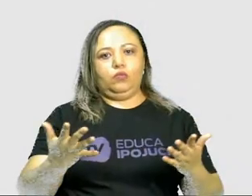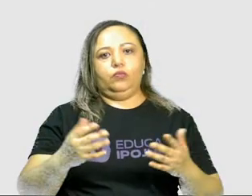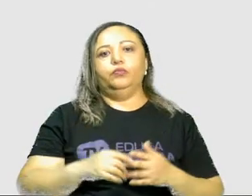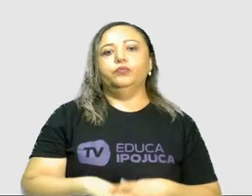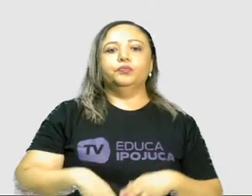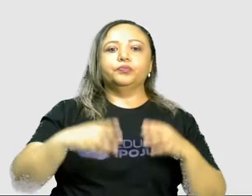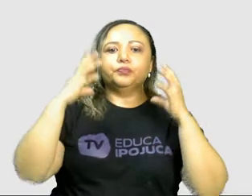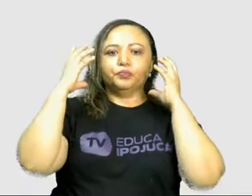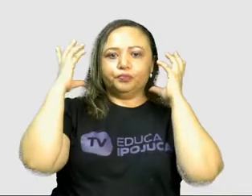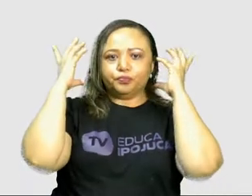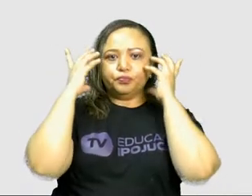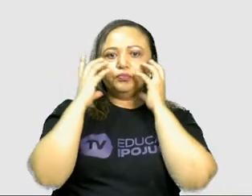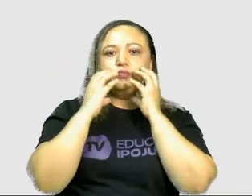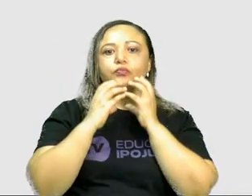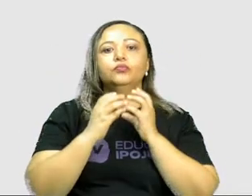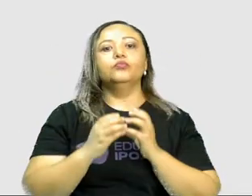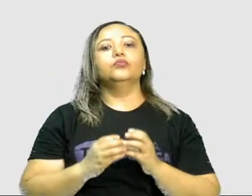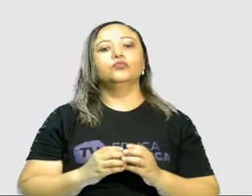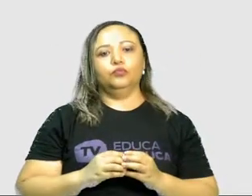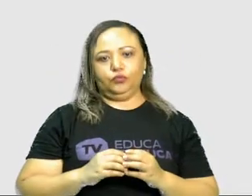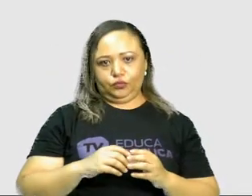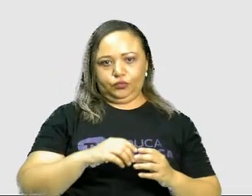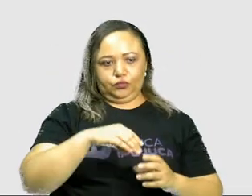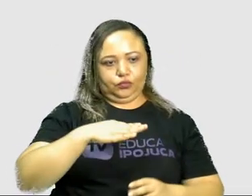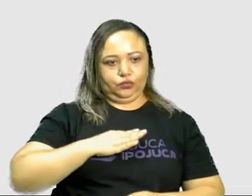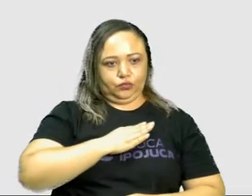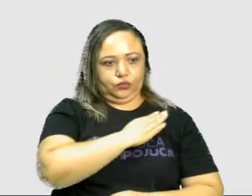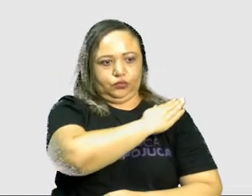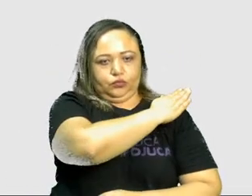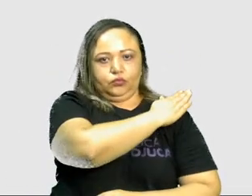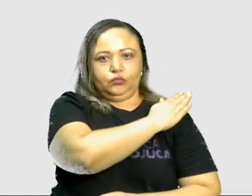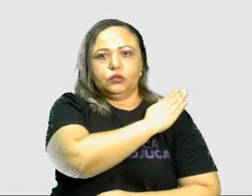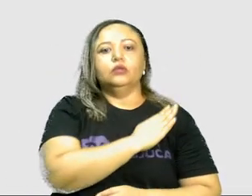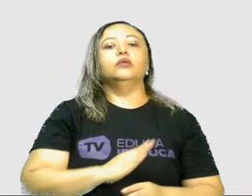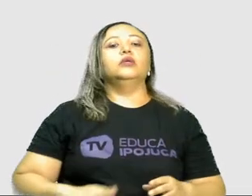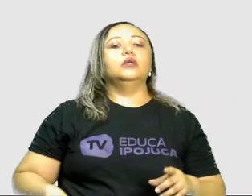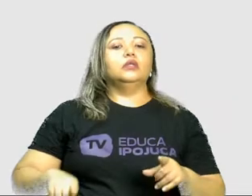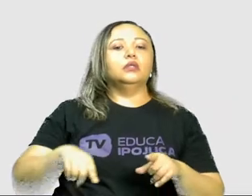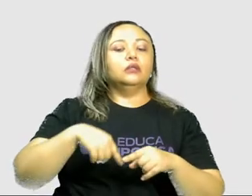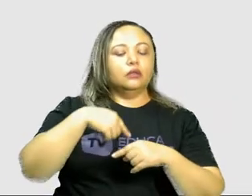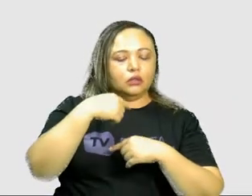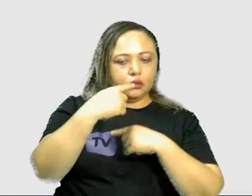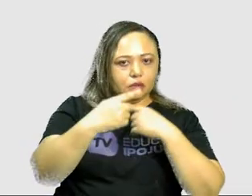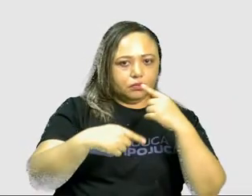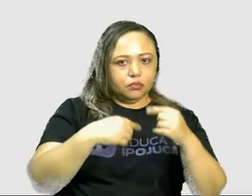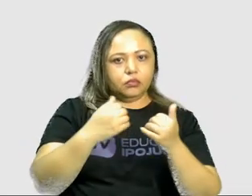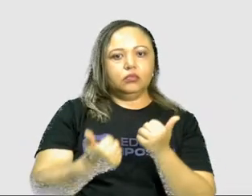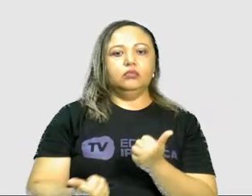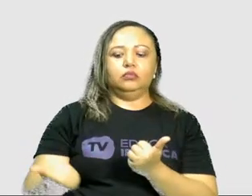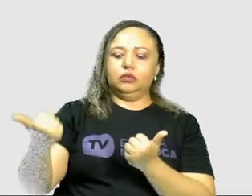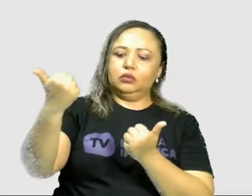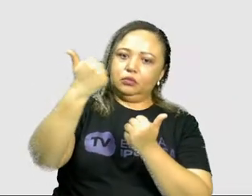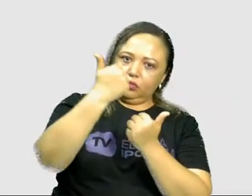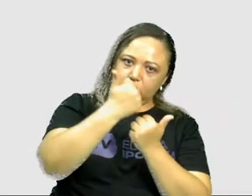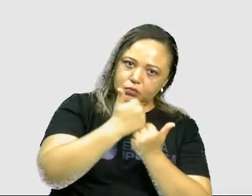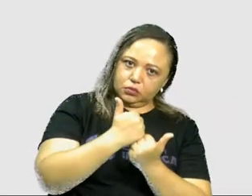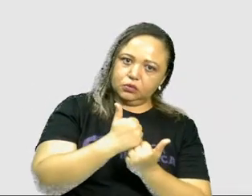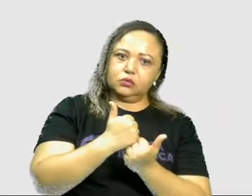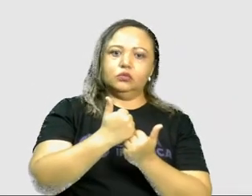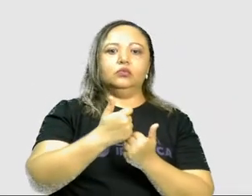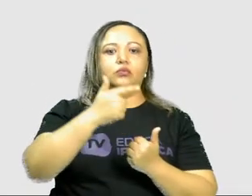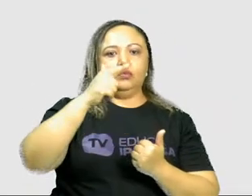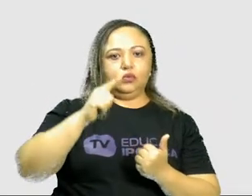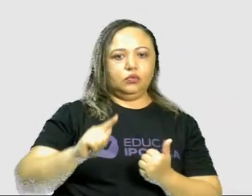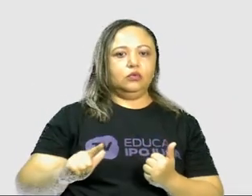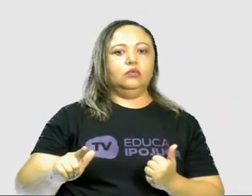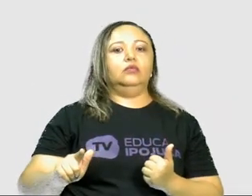Deodoro da Fonseca, que proclamou a república, vai ser o primeiro presidente do Brasil, e o Floriano Peixoto, tá